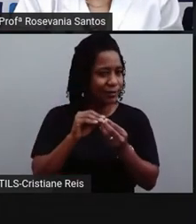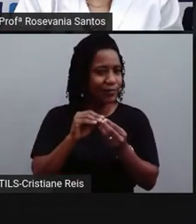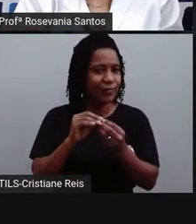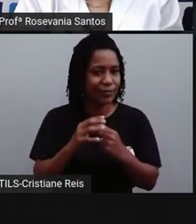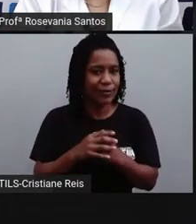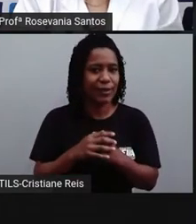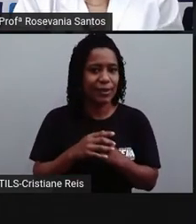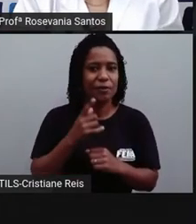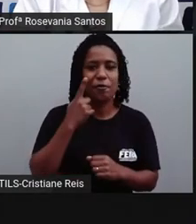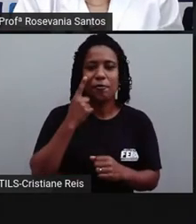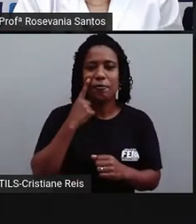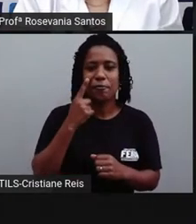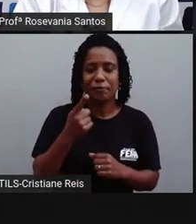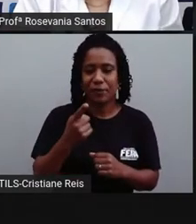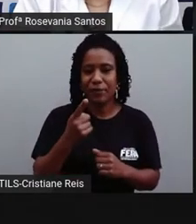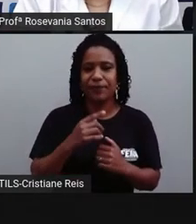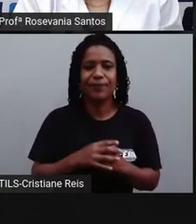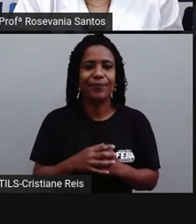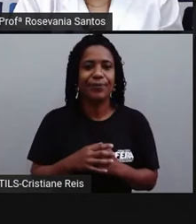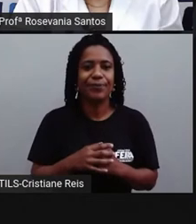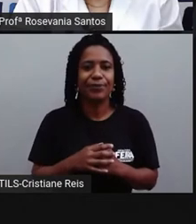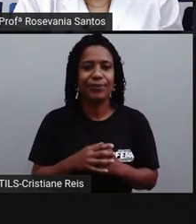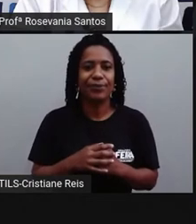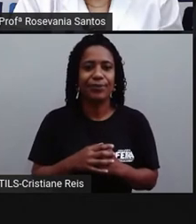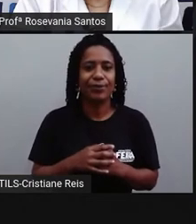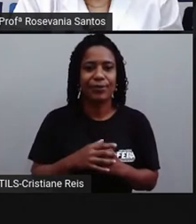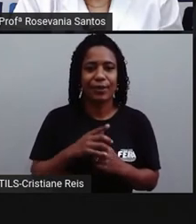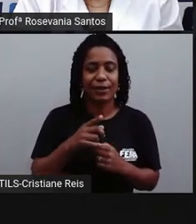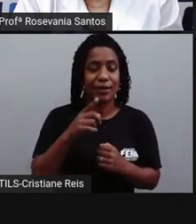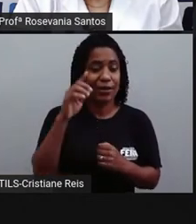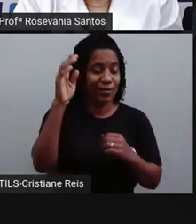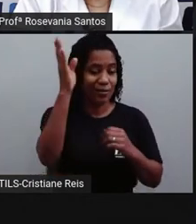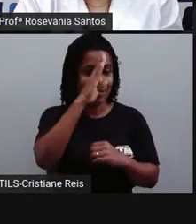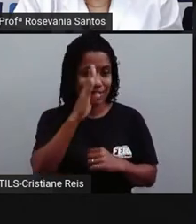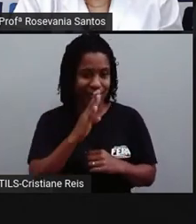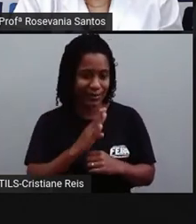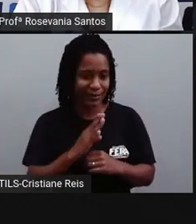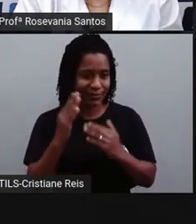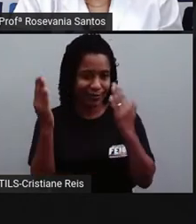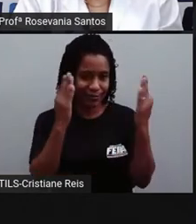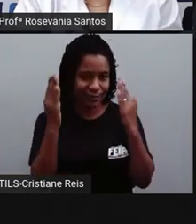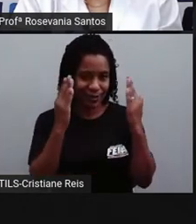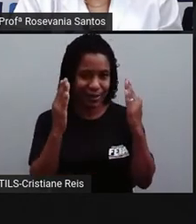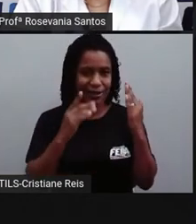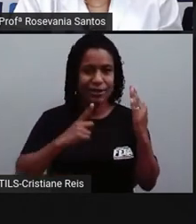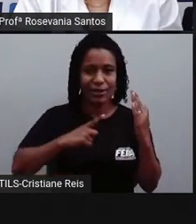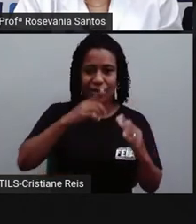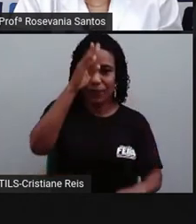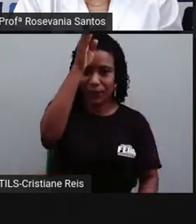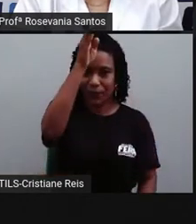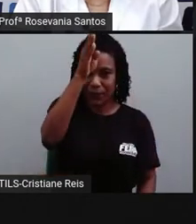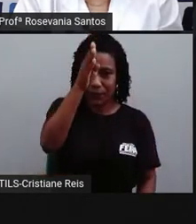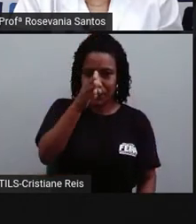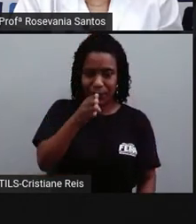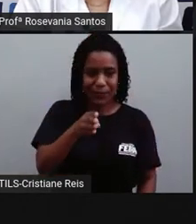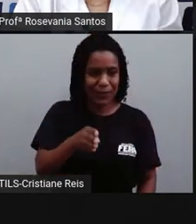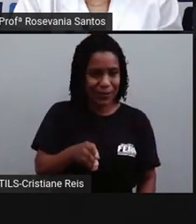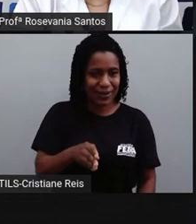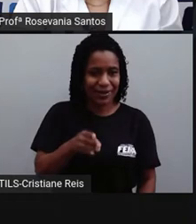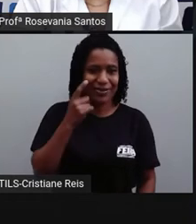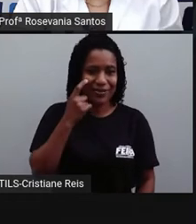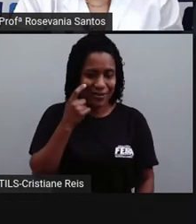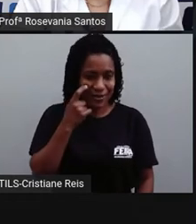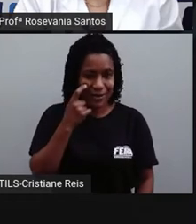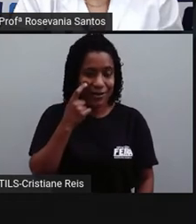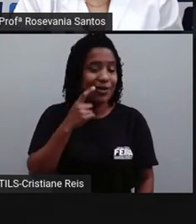o limite. A gente teria que ter aqui. O limite teórico passaria a linha direta. Está vendo? Mas aqui no